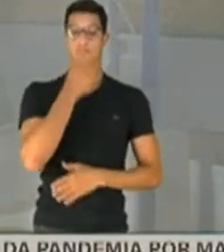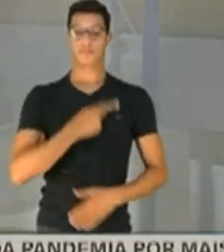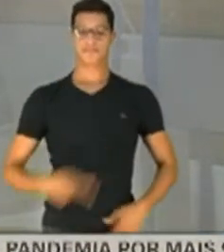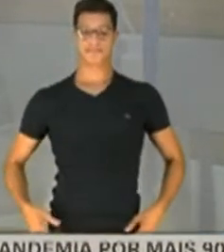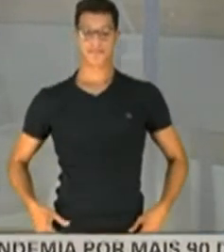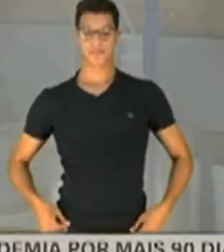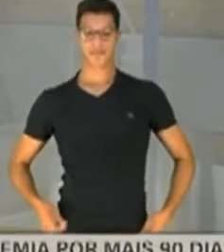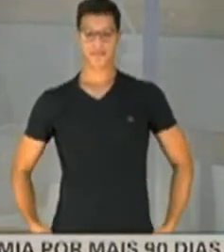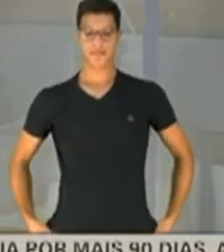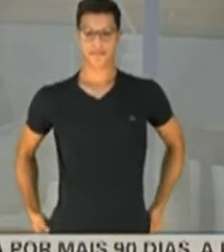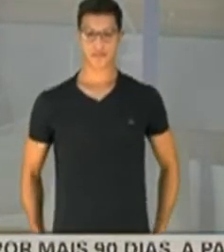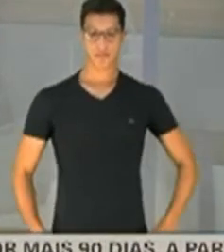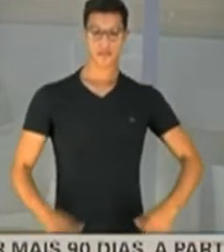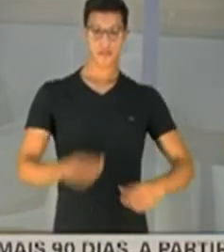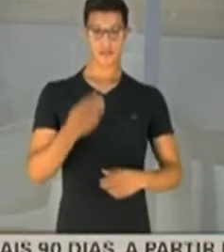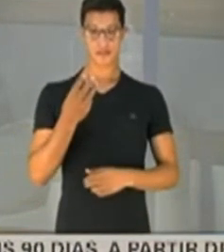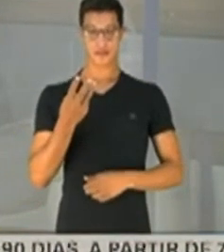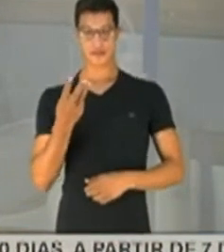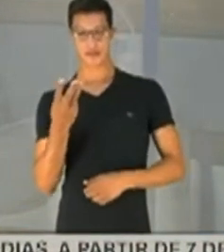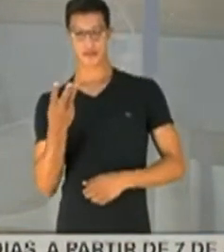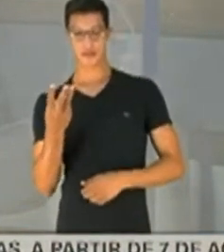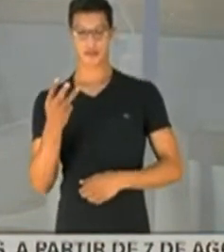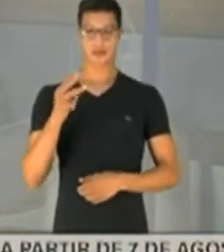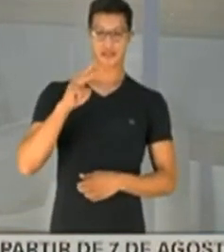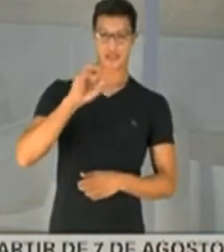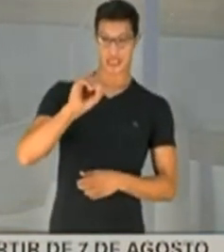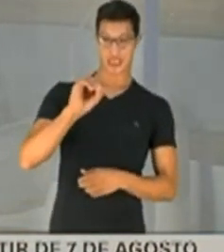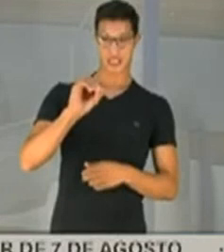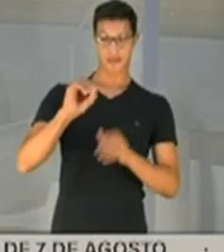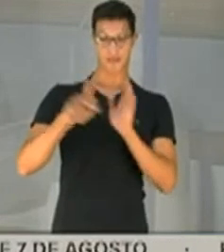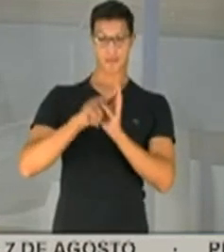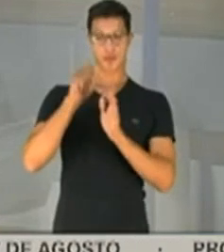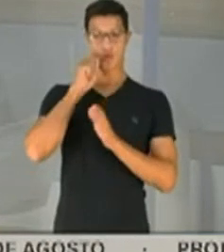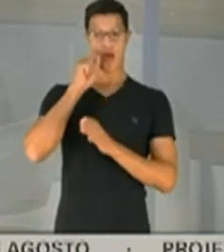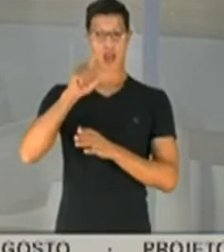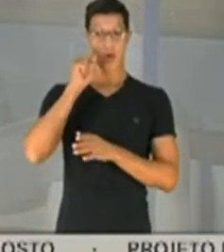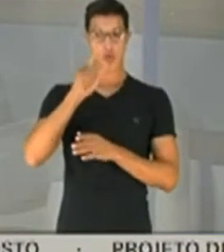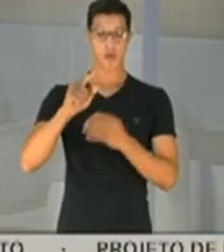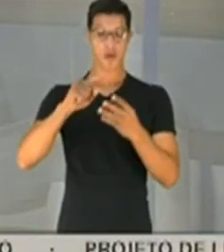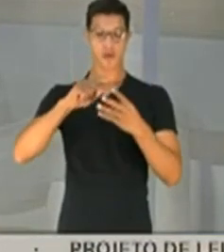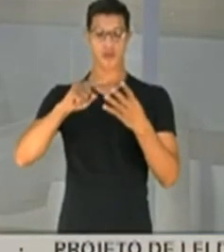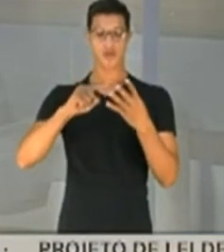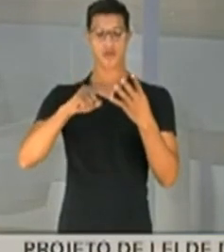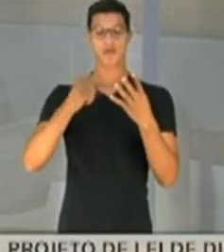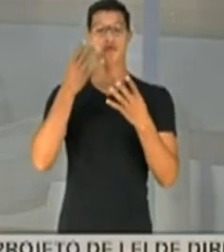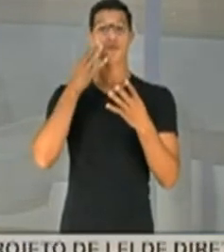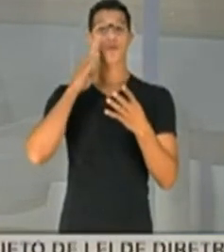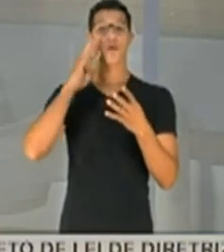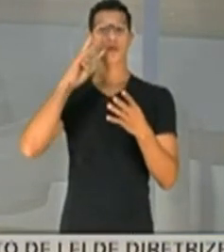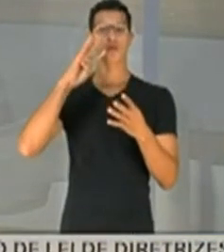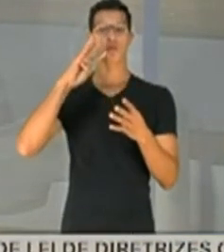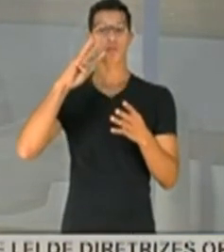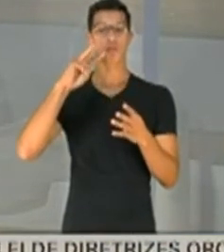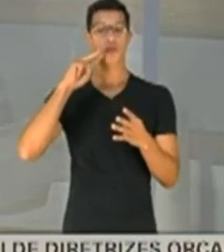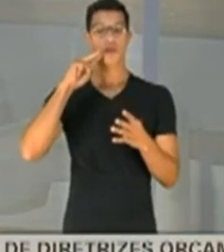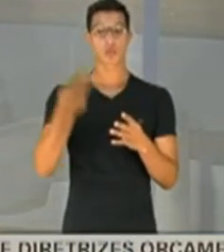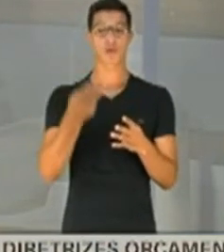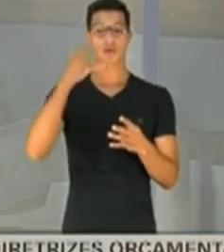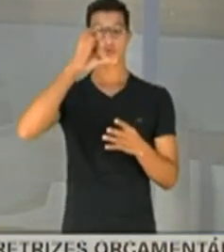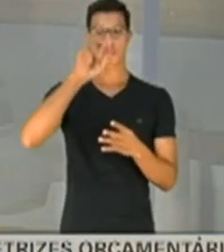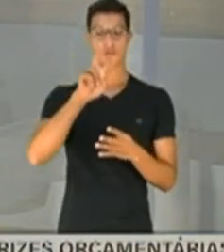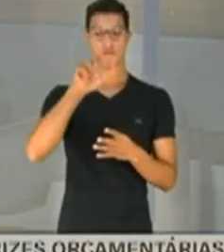presidente, 30% são de Alagoas, 4 milhões 957 mil.